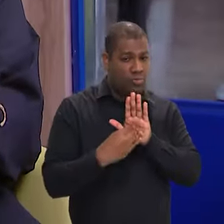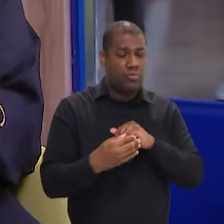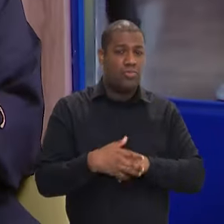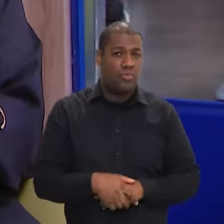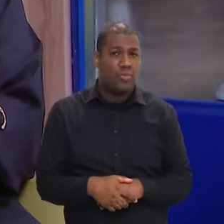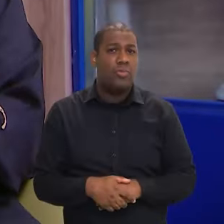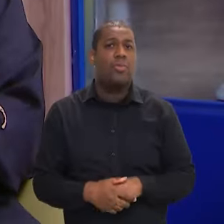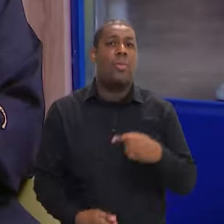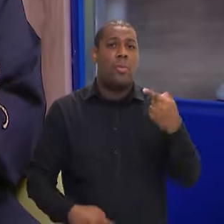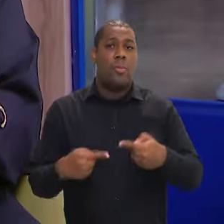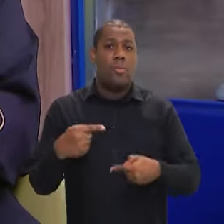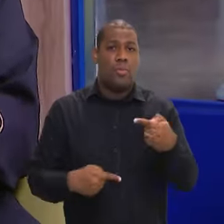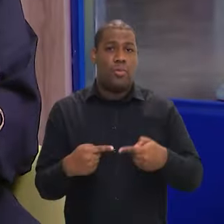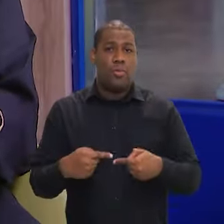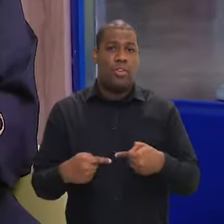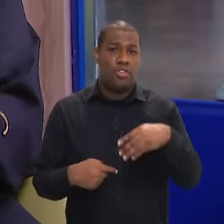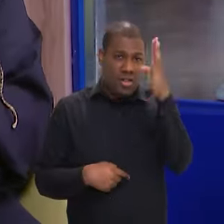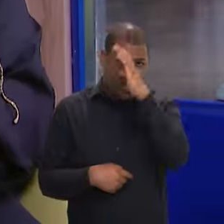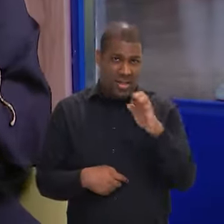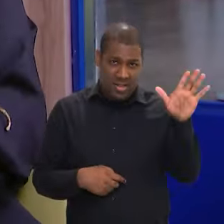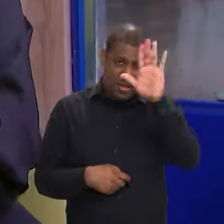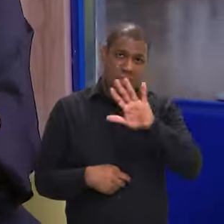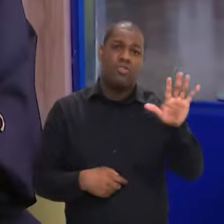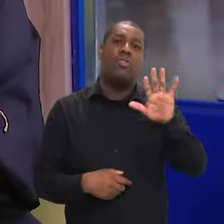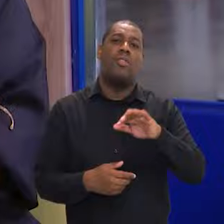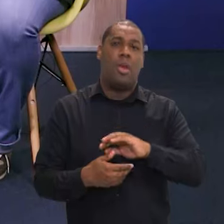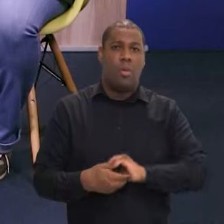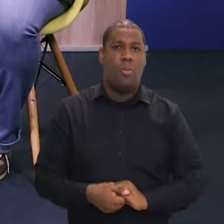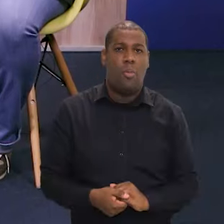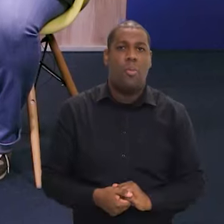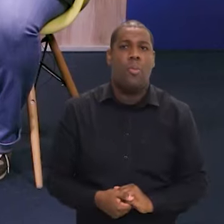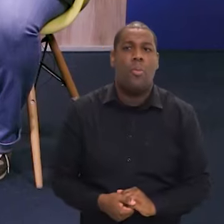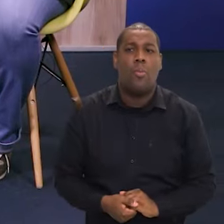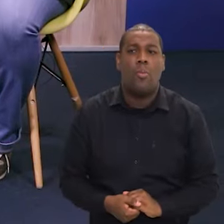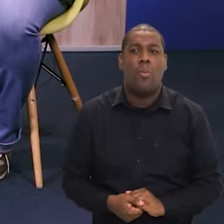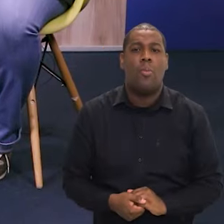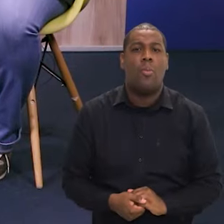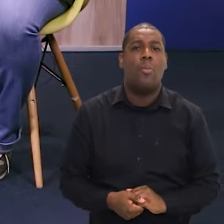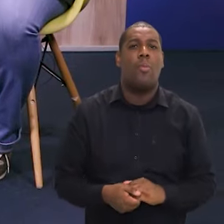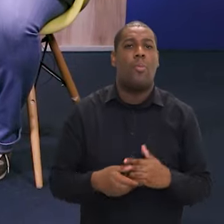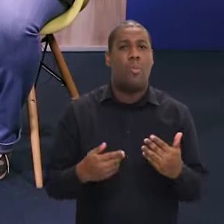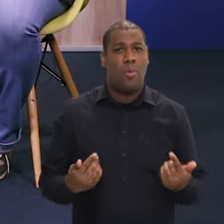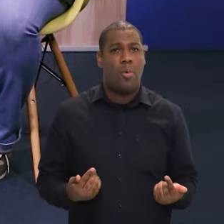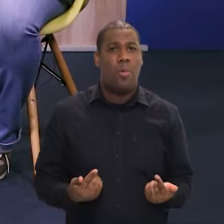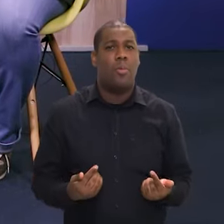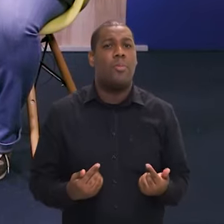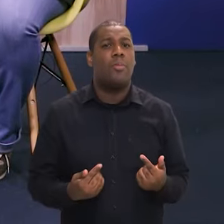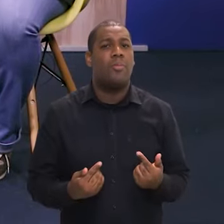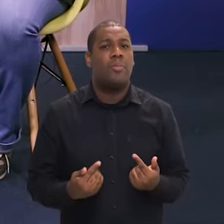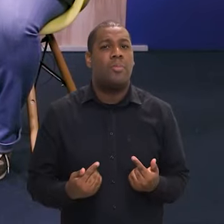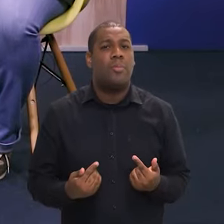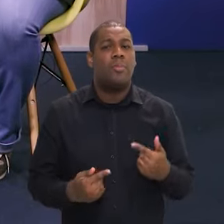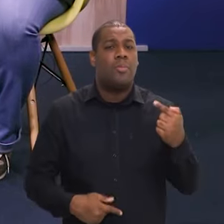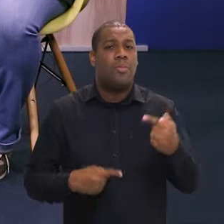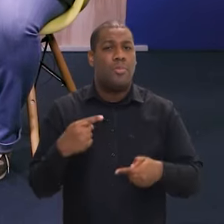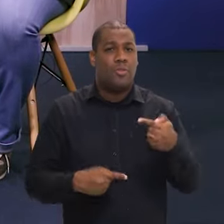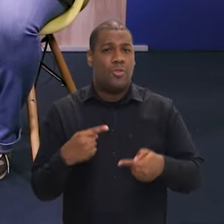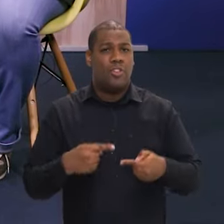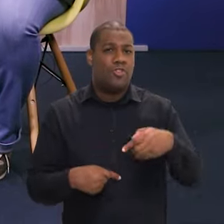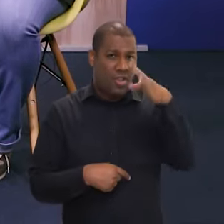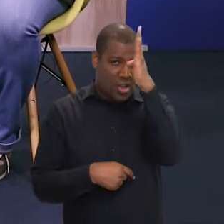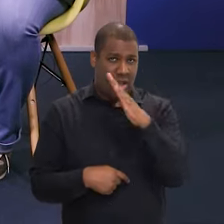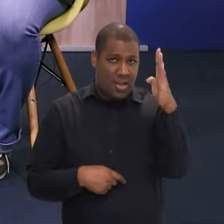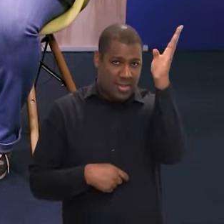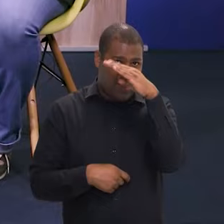a Política Nacional Aldir Blanc vai fomentar. Então nós já temos isso, que já é um conteúdo que vai chegar, porque